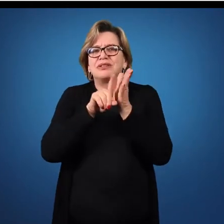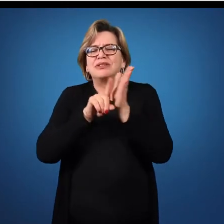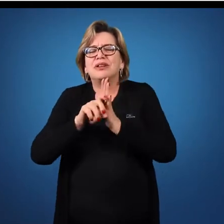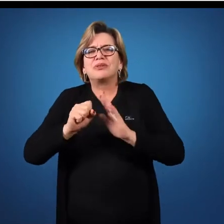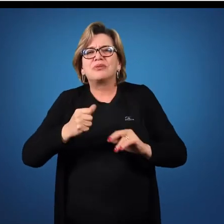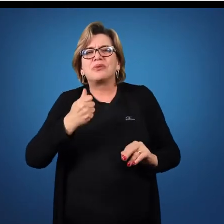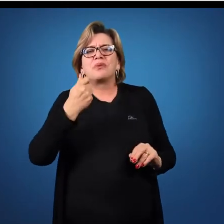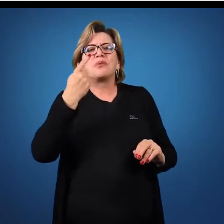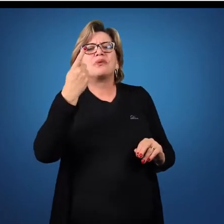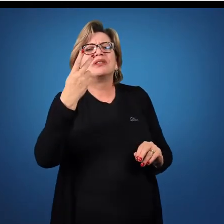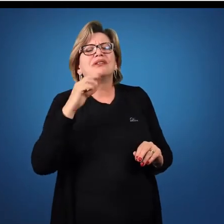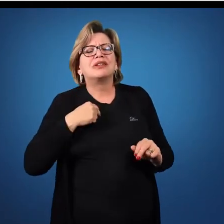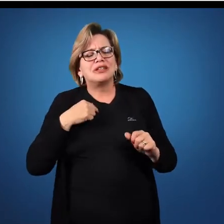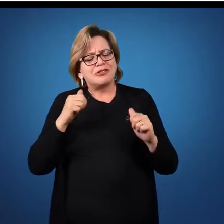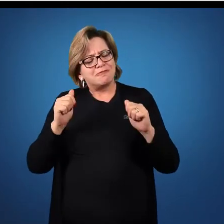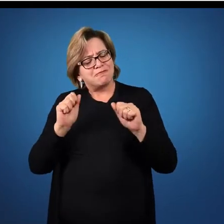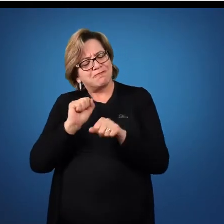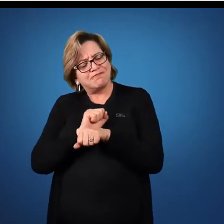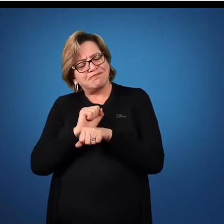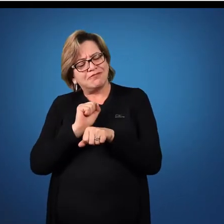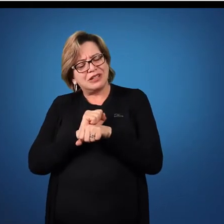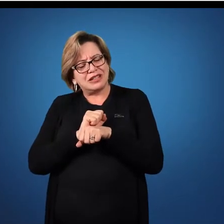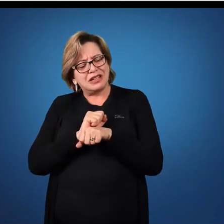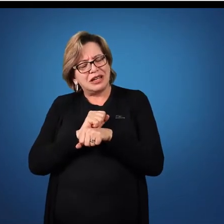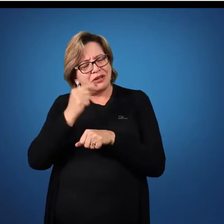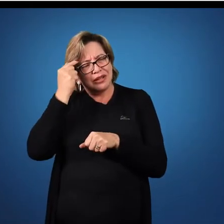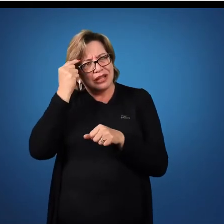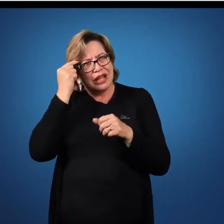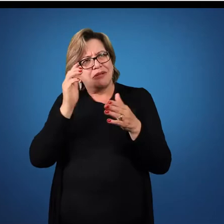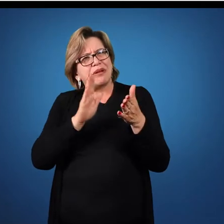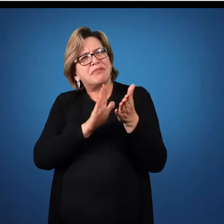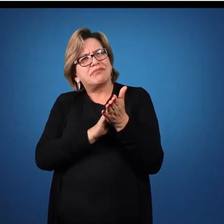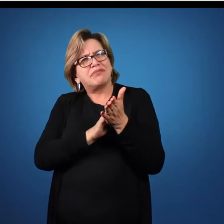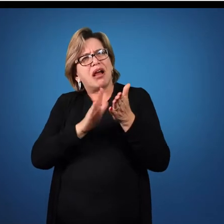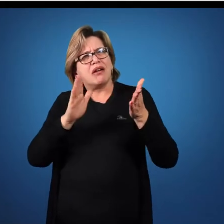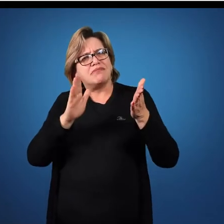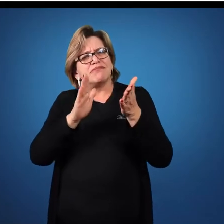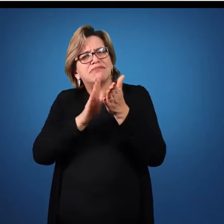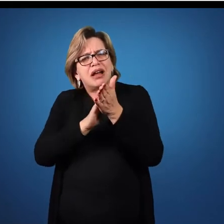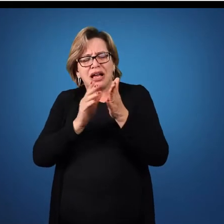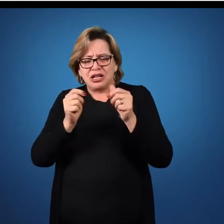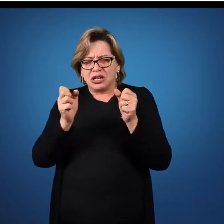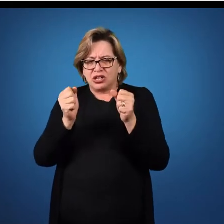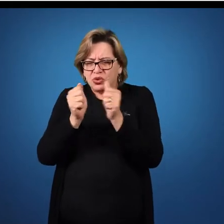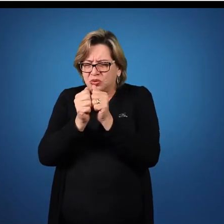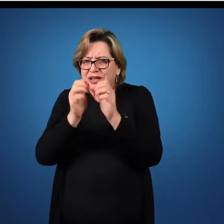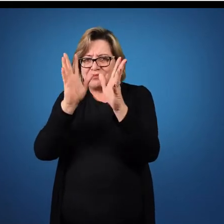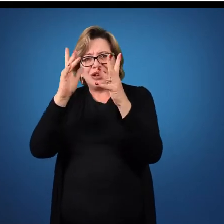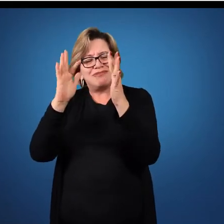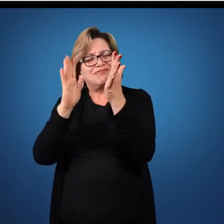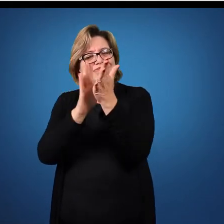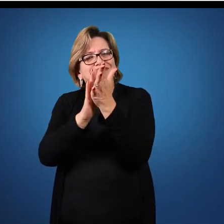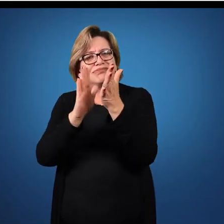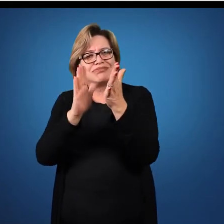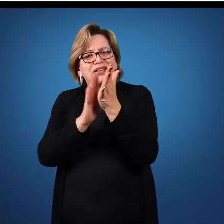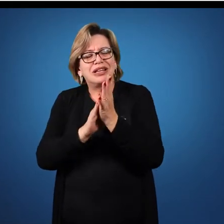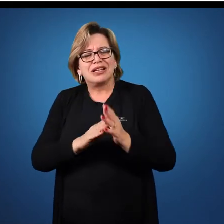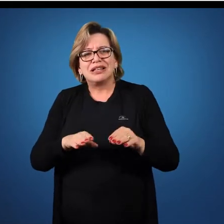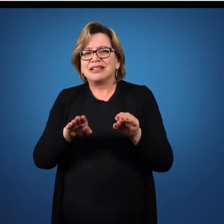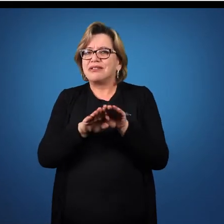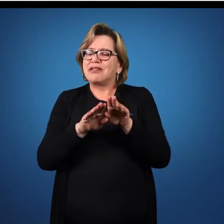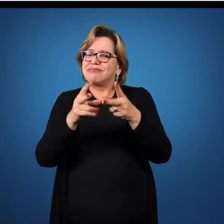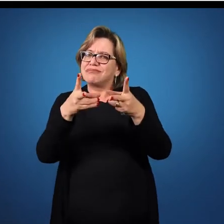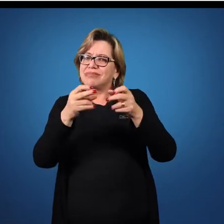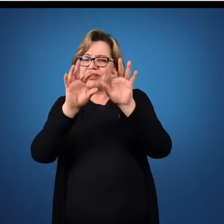para para saber se bater palma é juntar uma mão na outra? Uma percepção simples do nosso